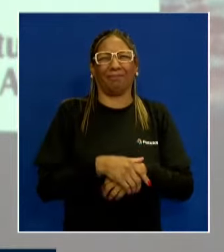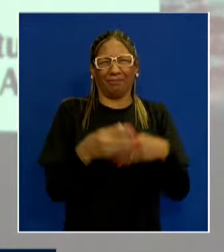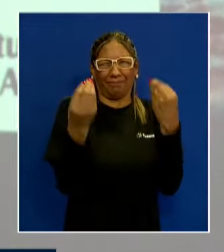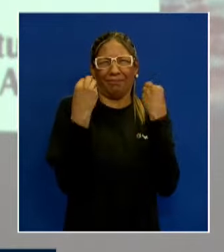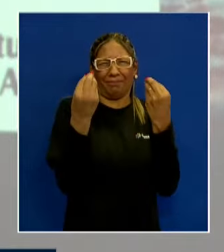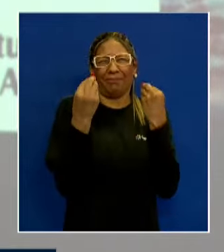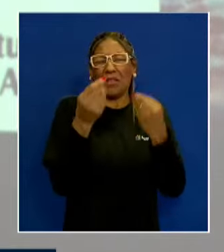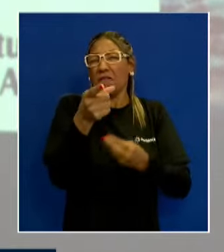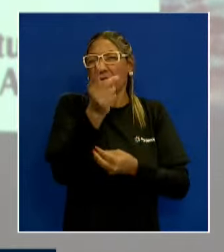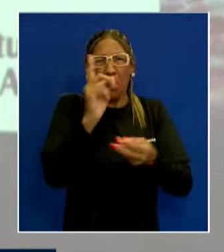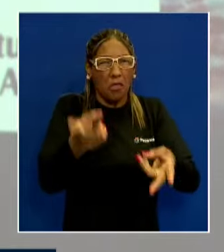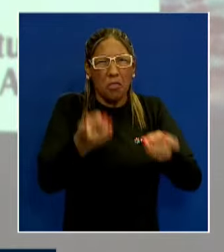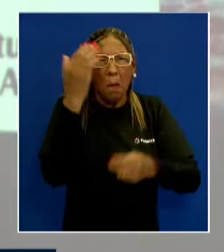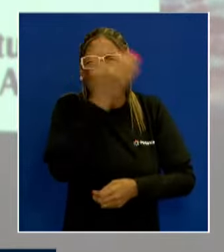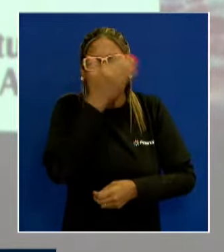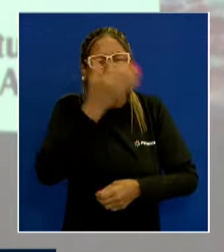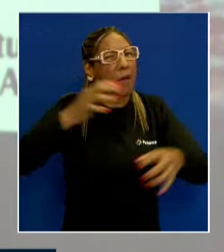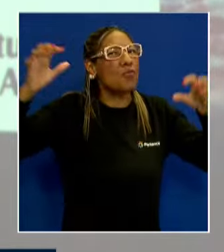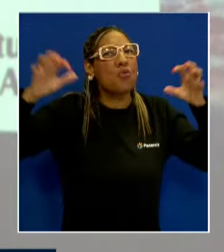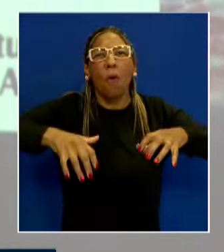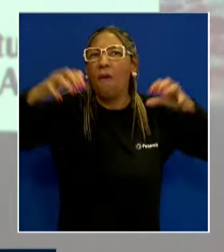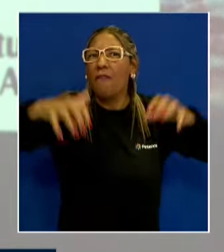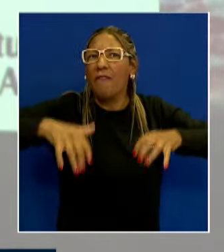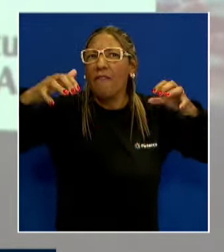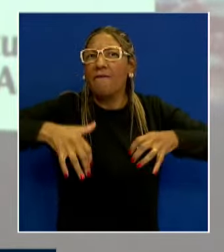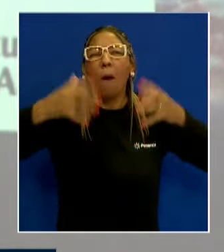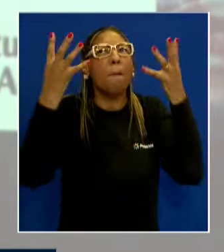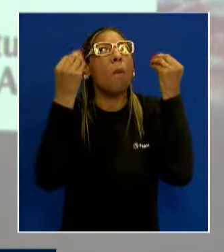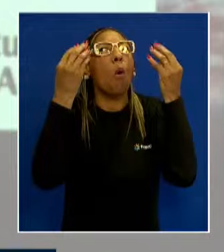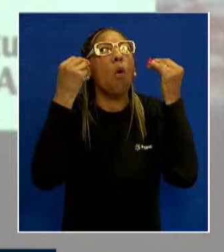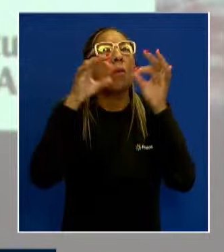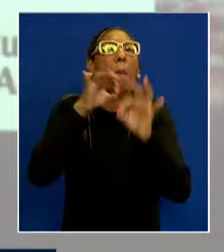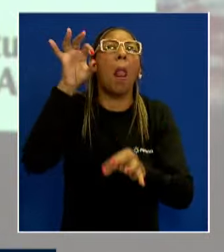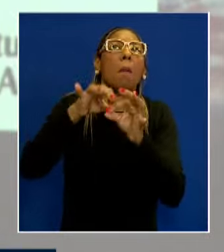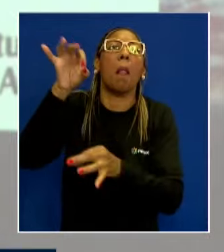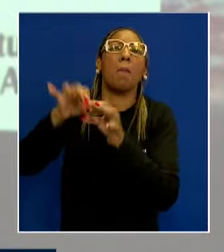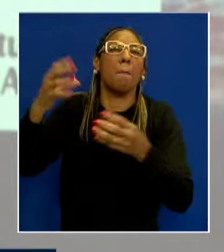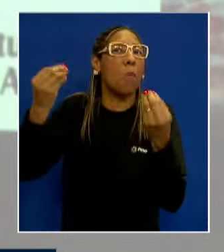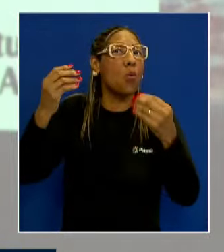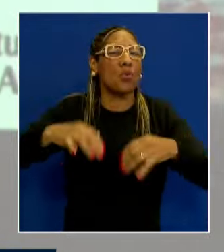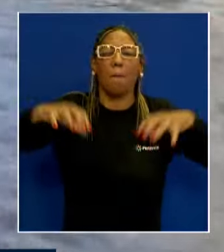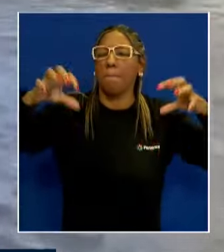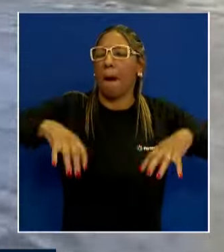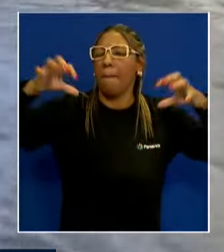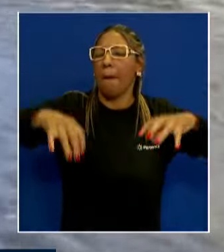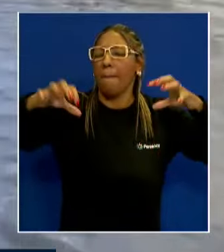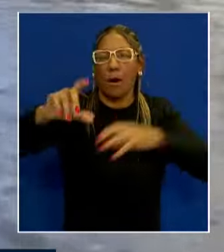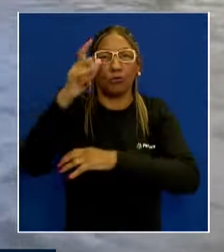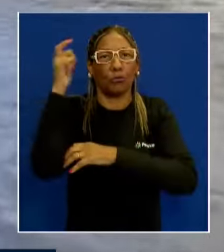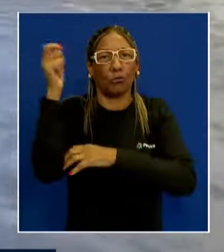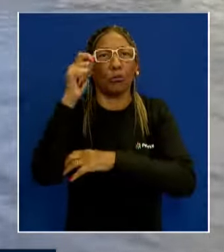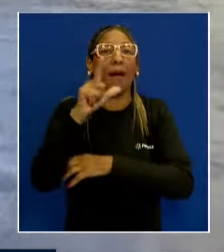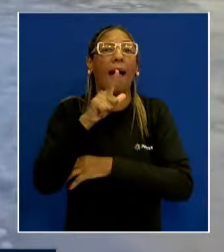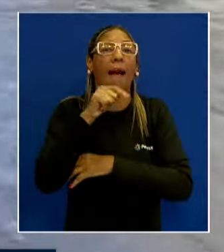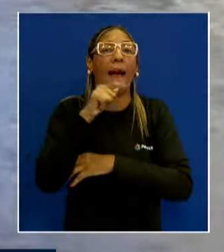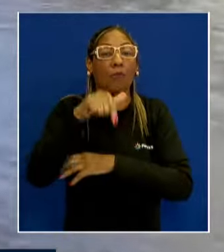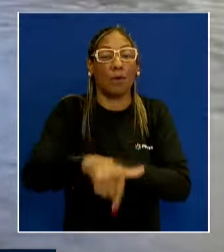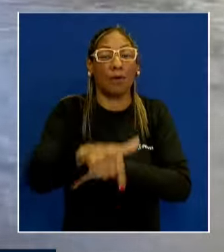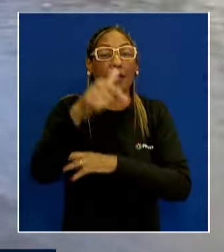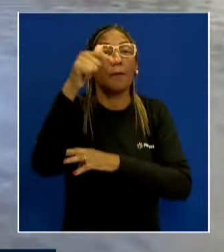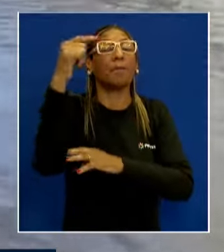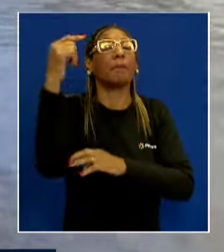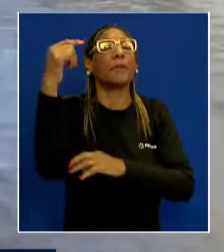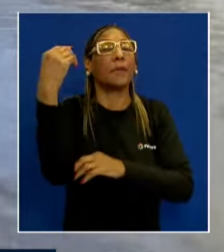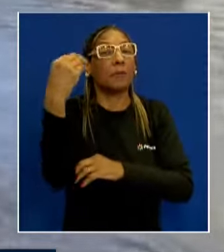pessoas não se dão conta que choveu milhões de metros cúbicos no Rio Grande do Sul e Porto Alegre está no meio?